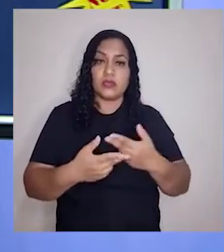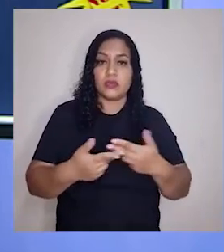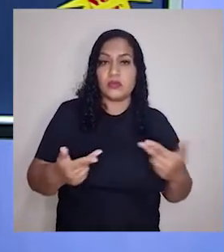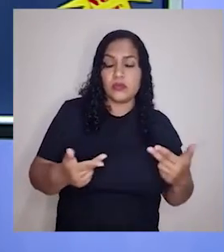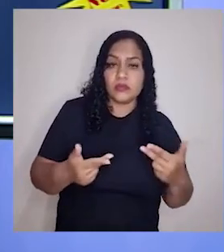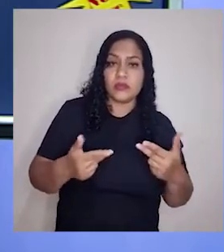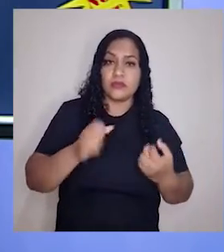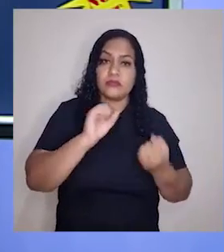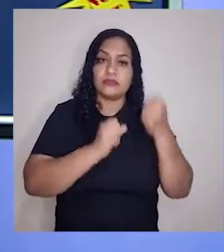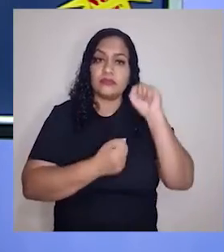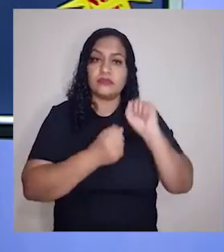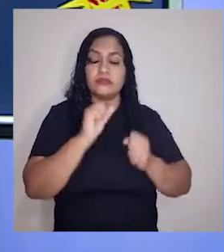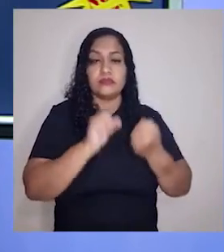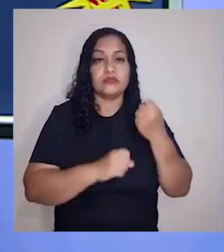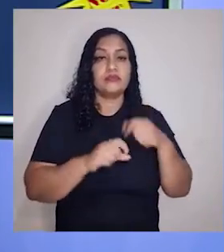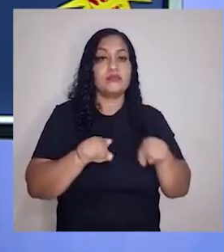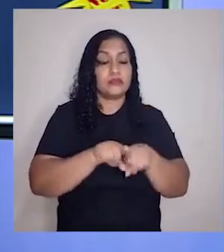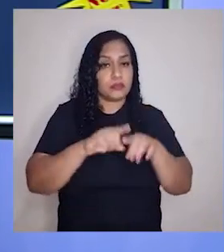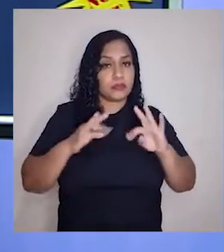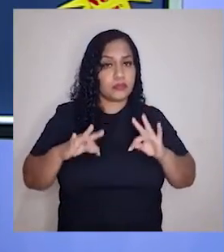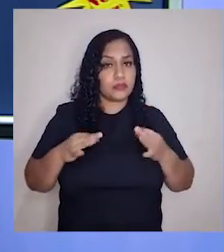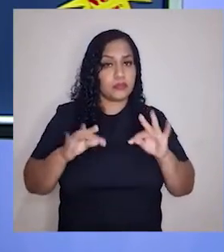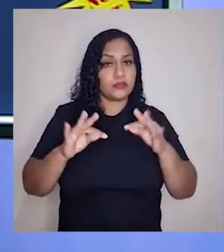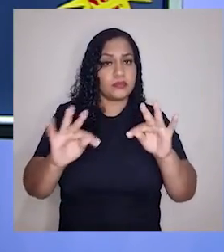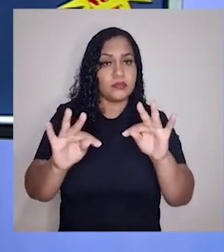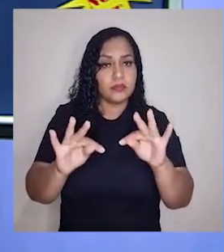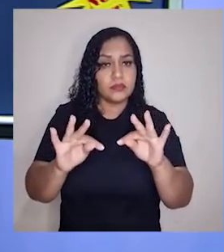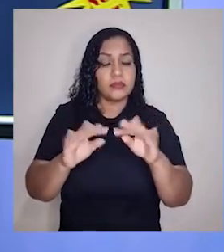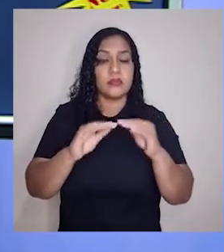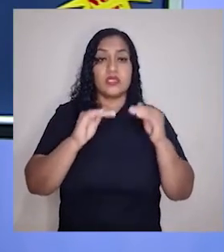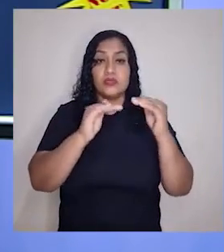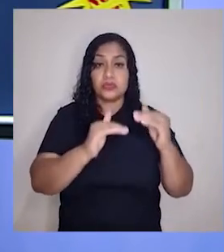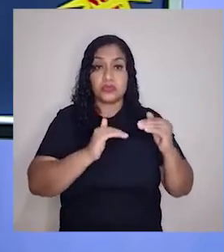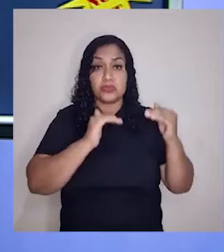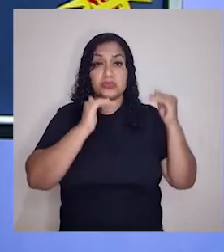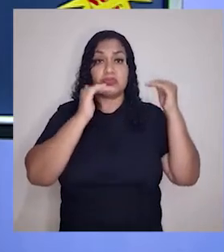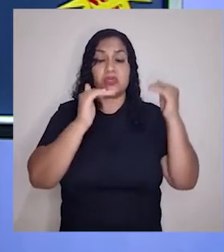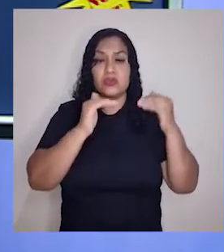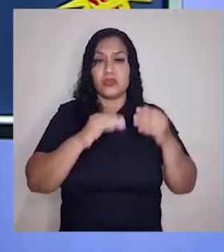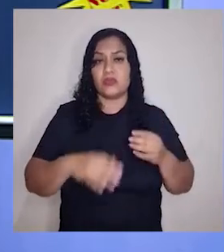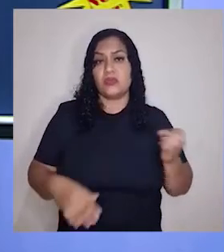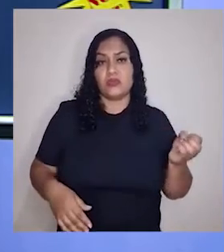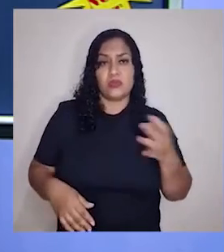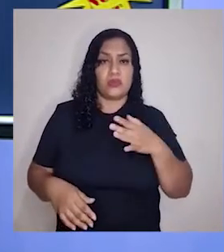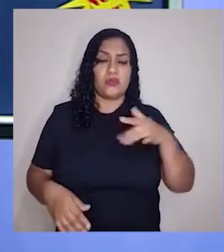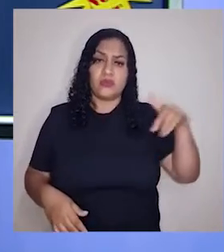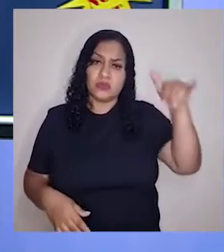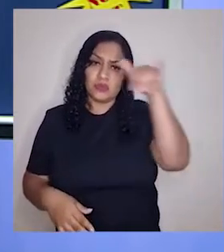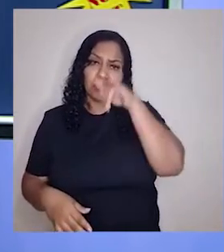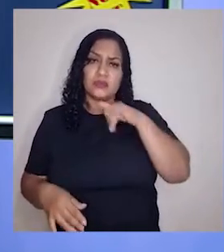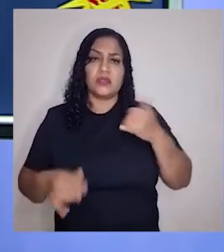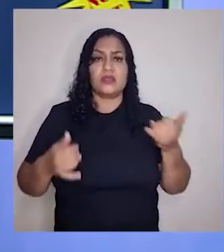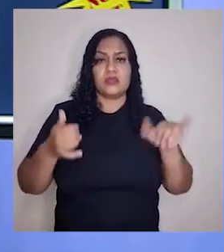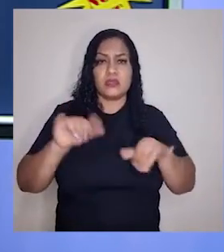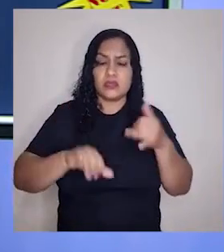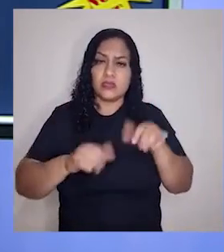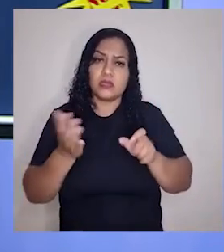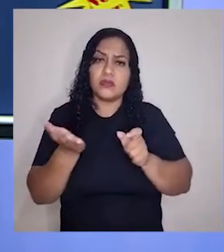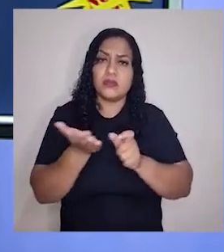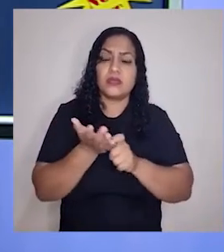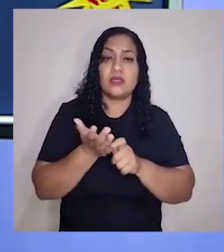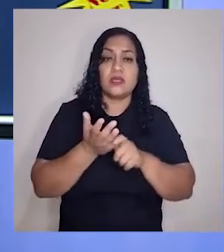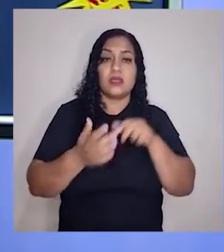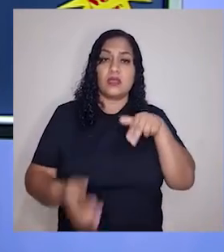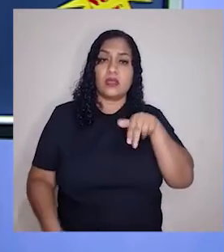aqui, ó, produtos industrializados de tecnologia superior, como eu falei, aeroespacial, bélica, química